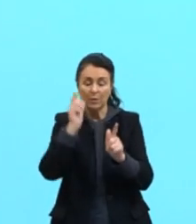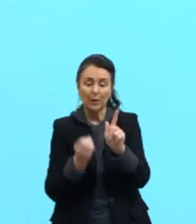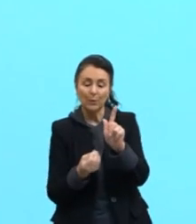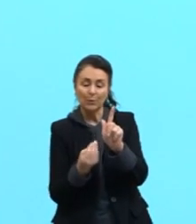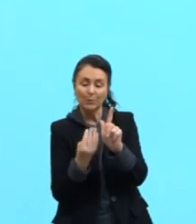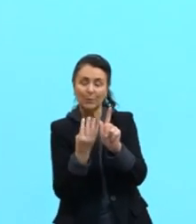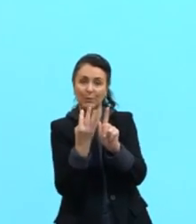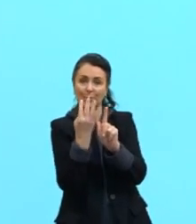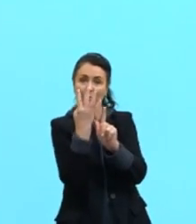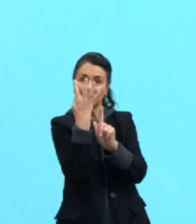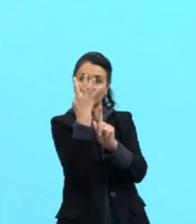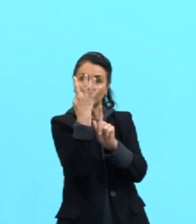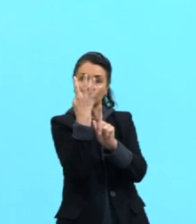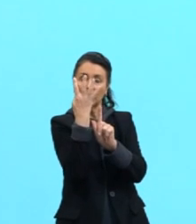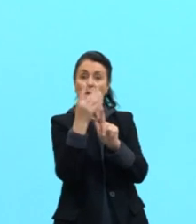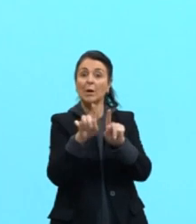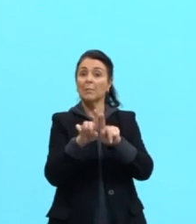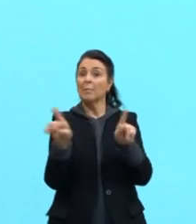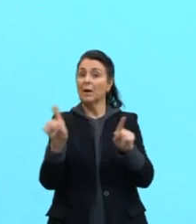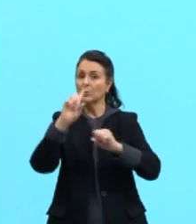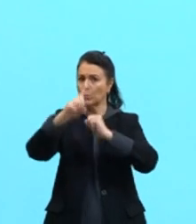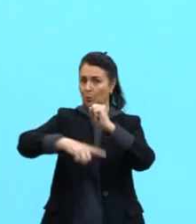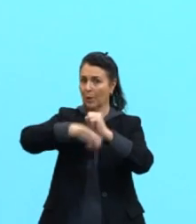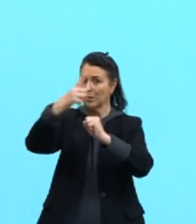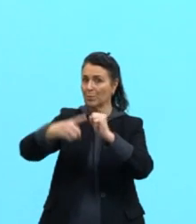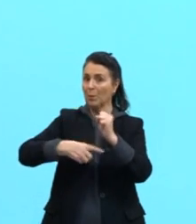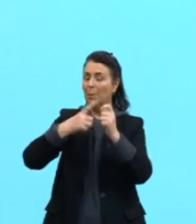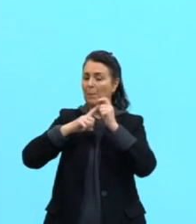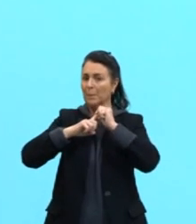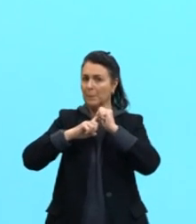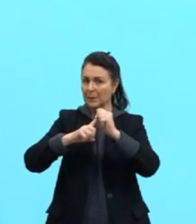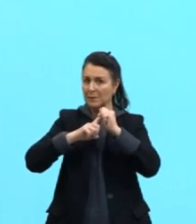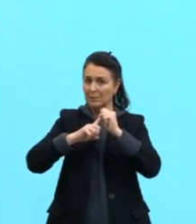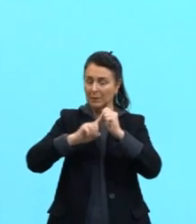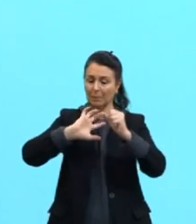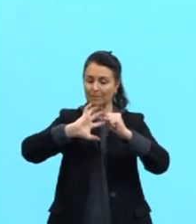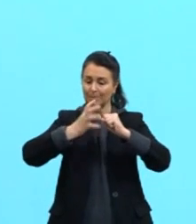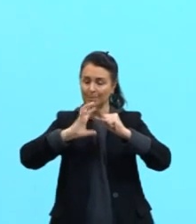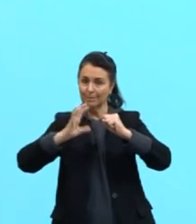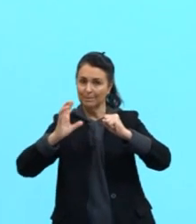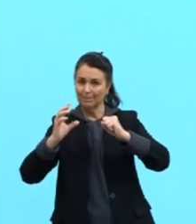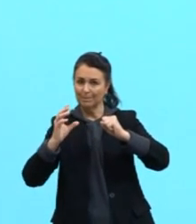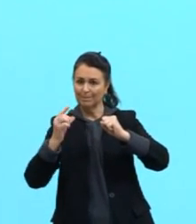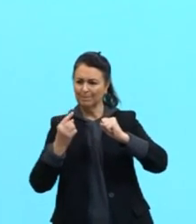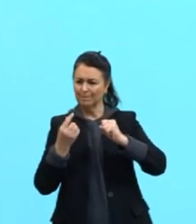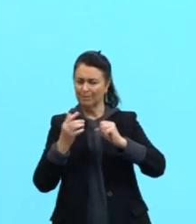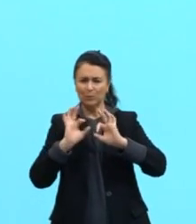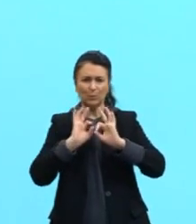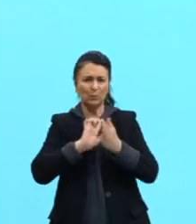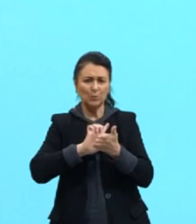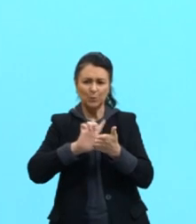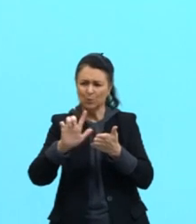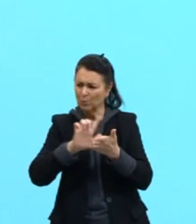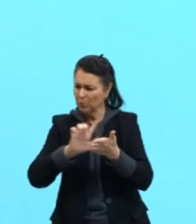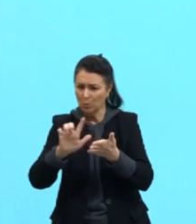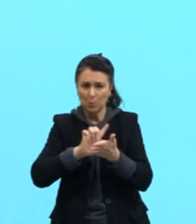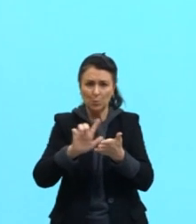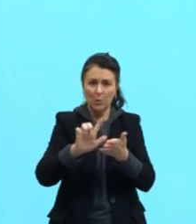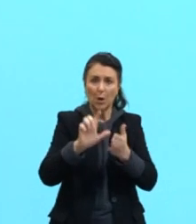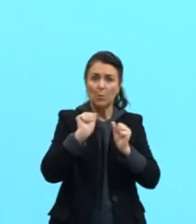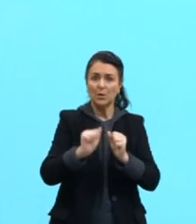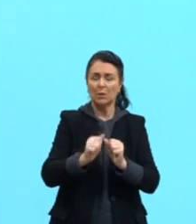Porém, quando o átomo central de uma molécula tem orbitais devazios, ele pode acomodar 10,